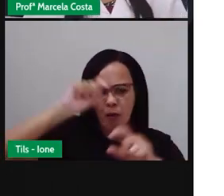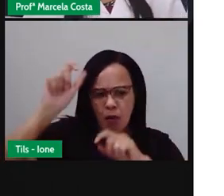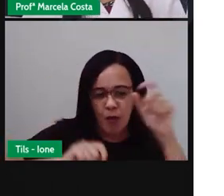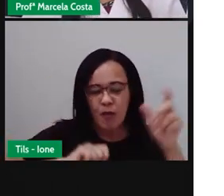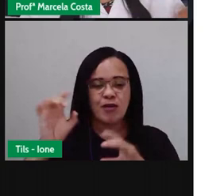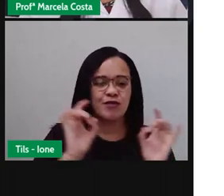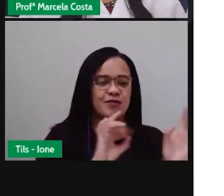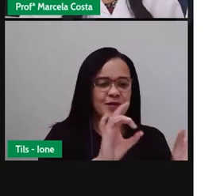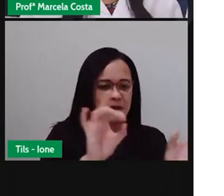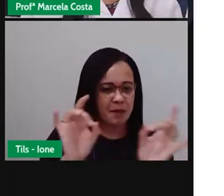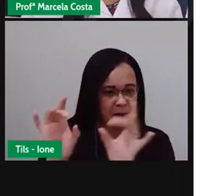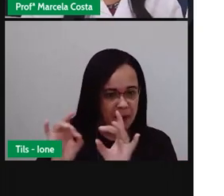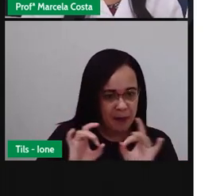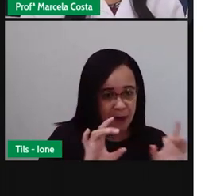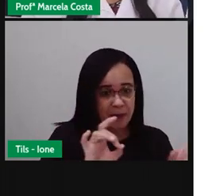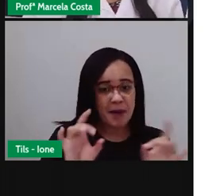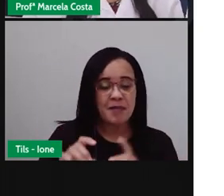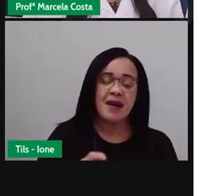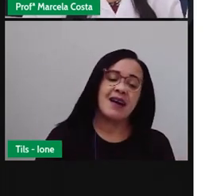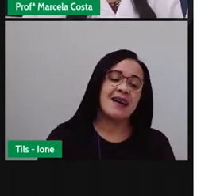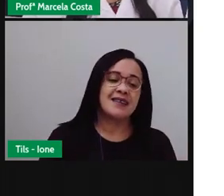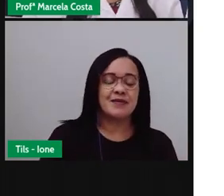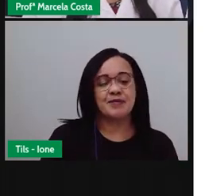Pedro Alexandre, no Sobradinho.